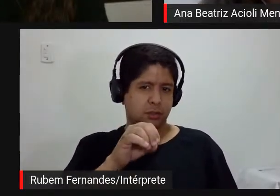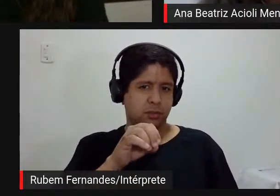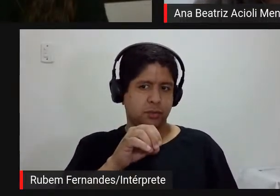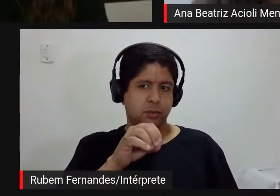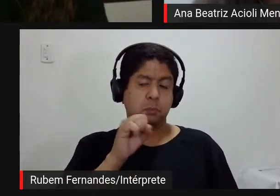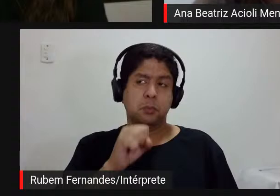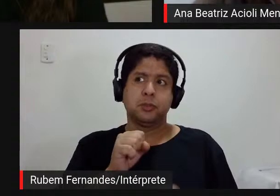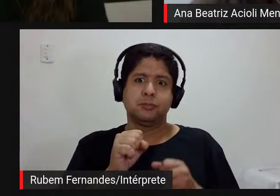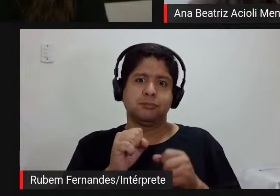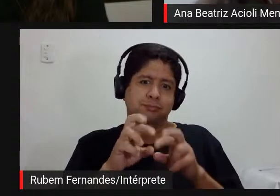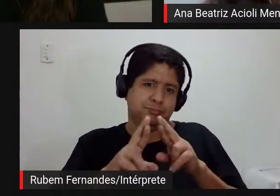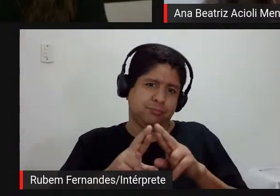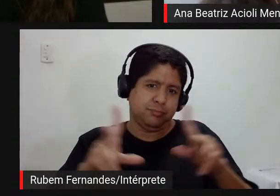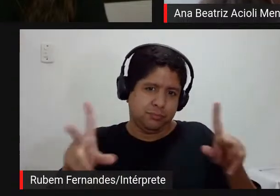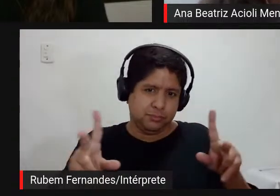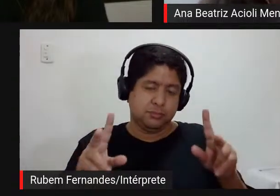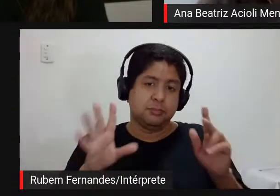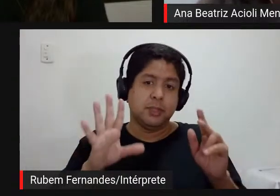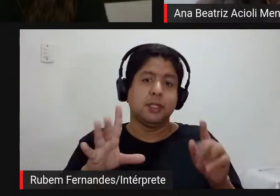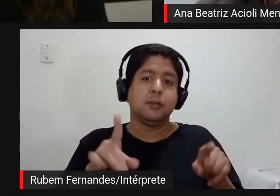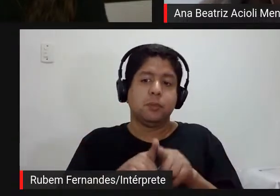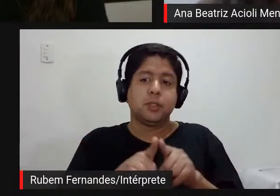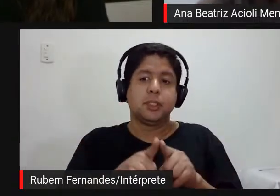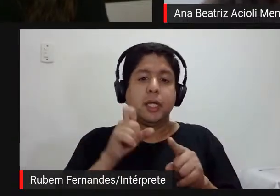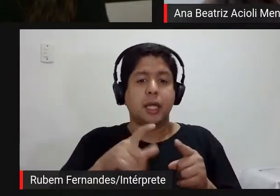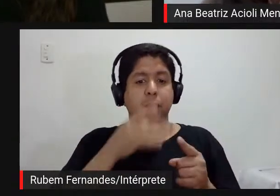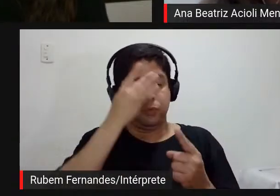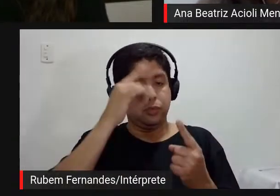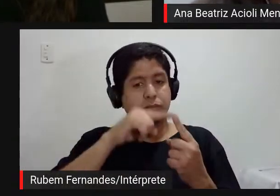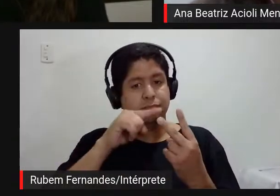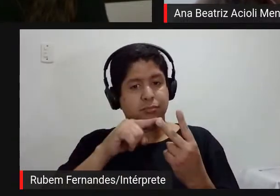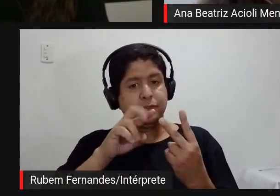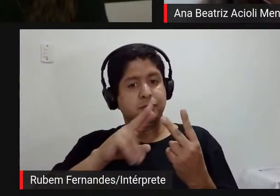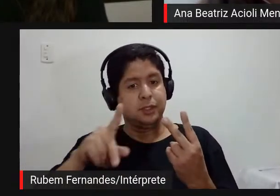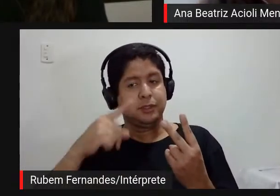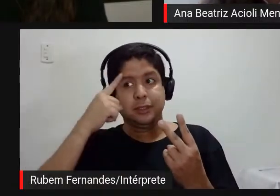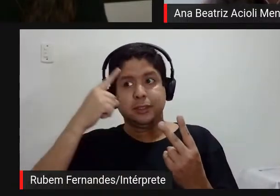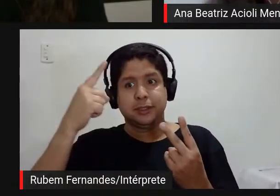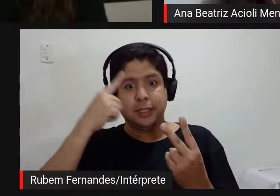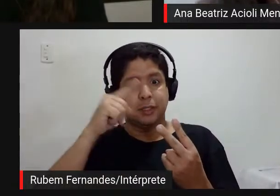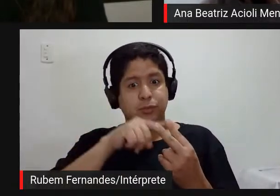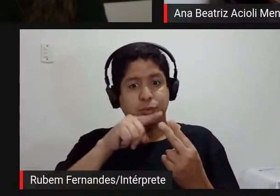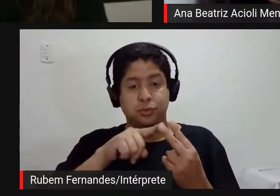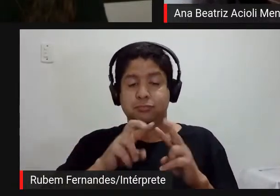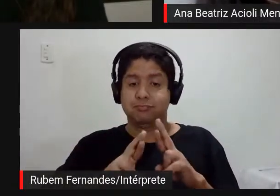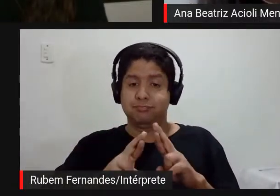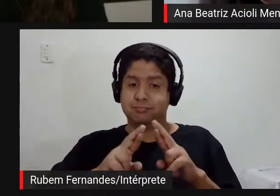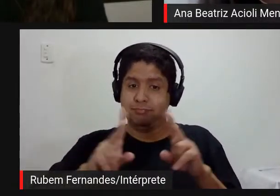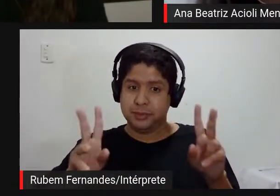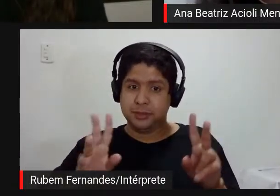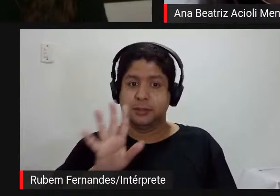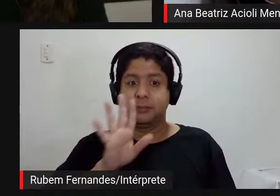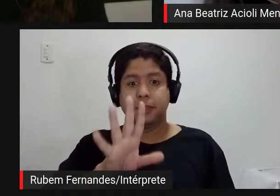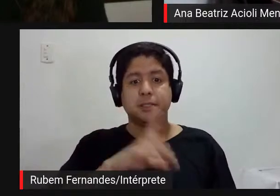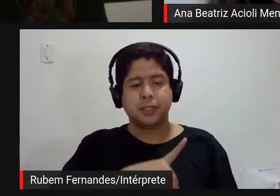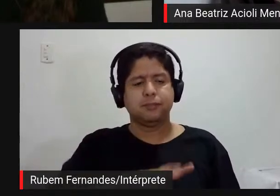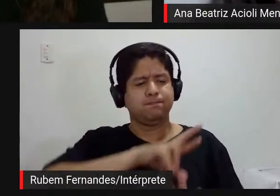totalmente diferentes porque são pessoas diferentes ideias diferentes e por aí vai mas aí são inúmeras